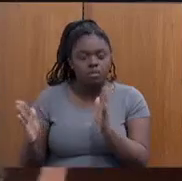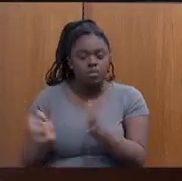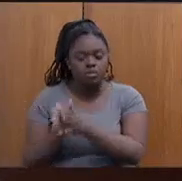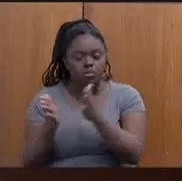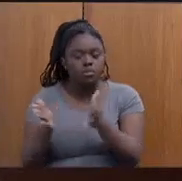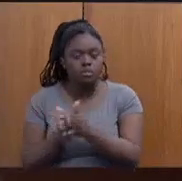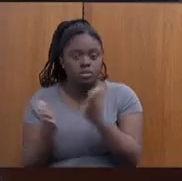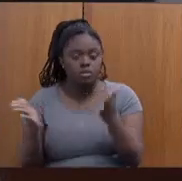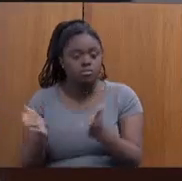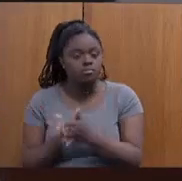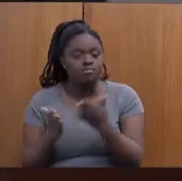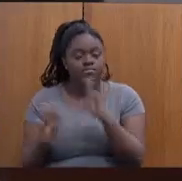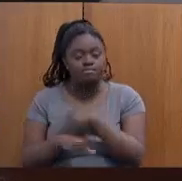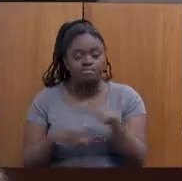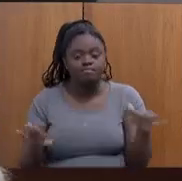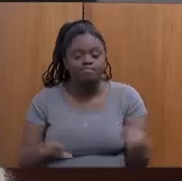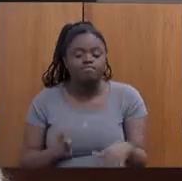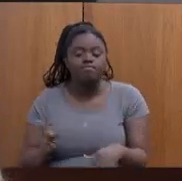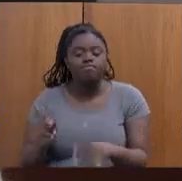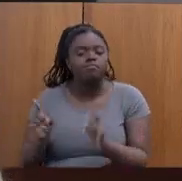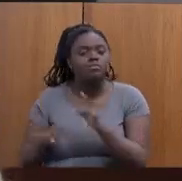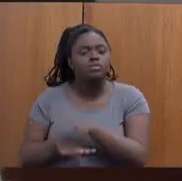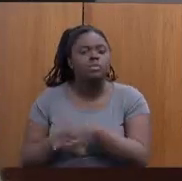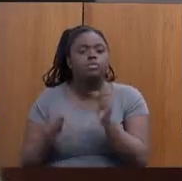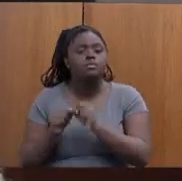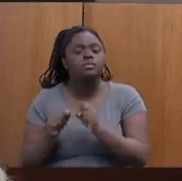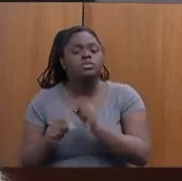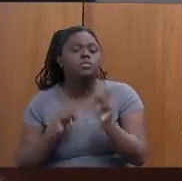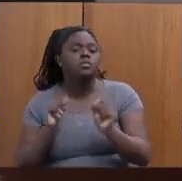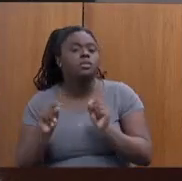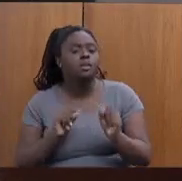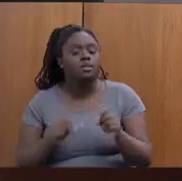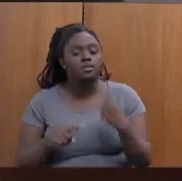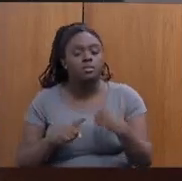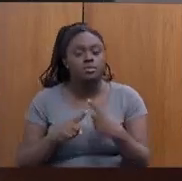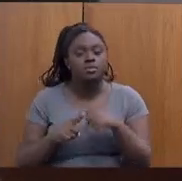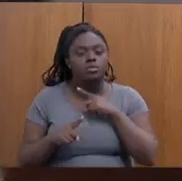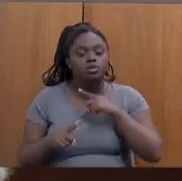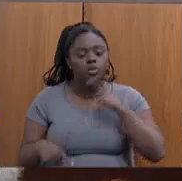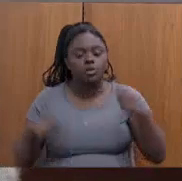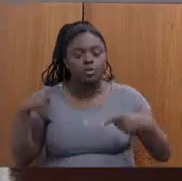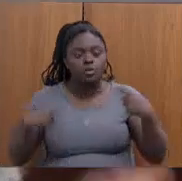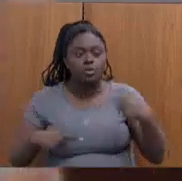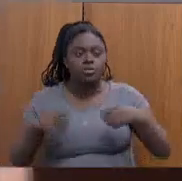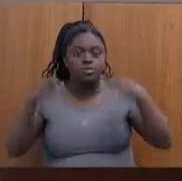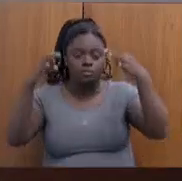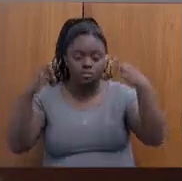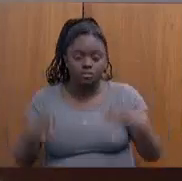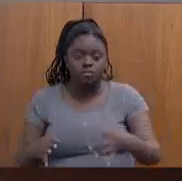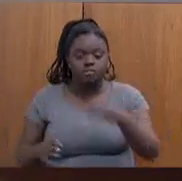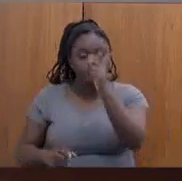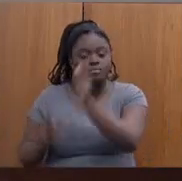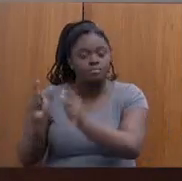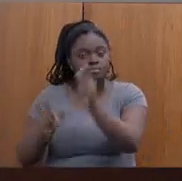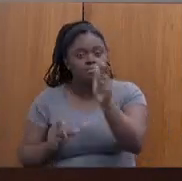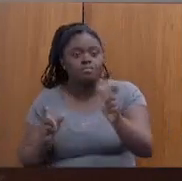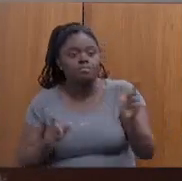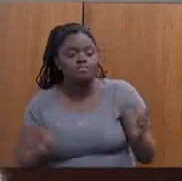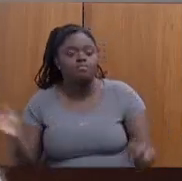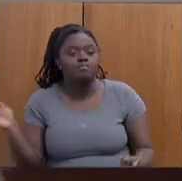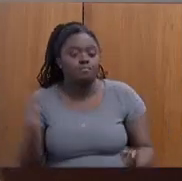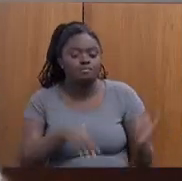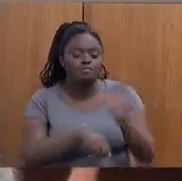estão dispostas a fazer? Para a gente ter uma política bastante assertiva para essas pessoas virem nos nossos cursos de